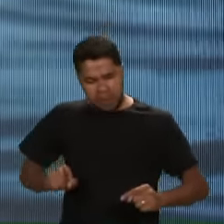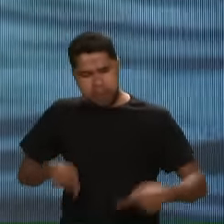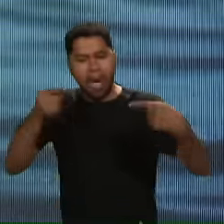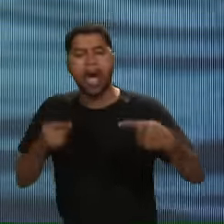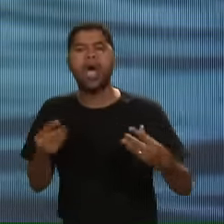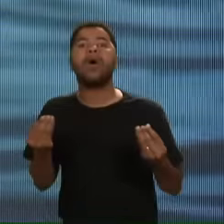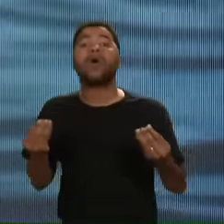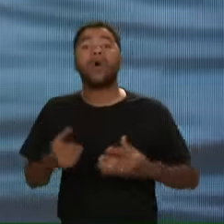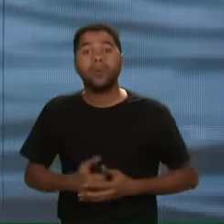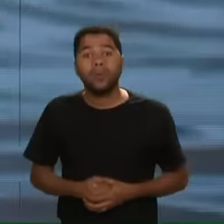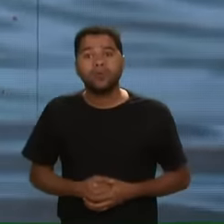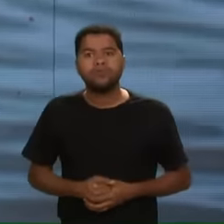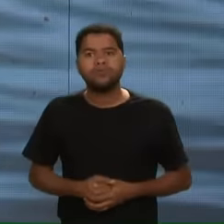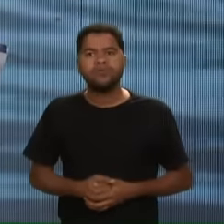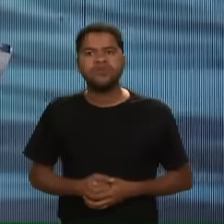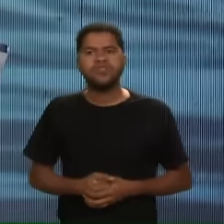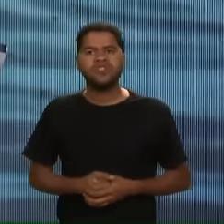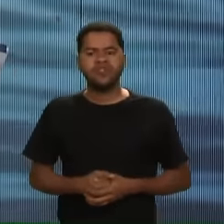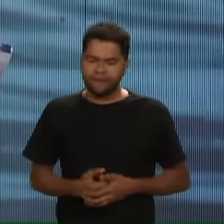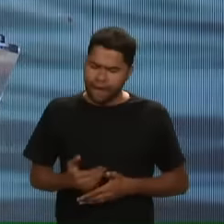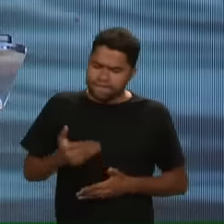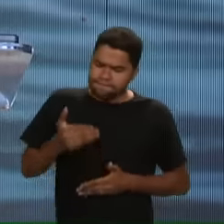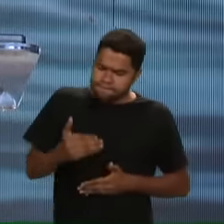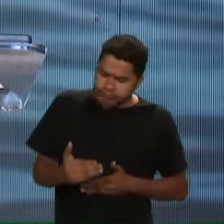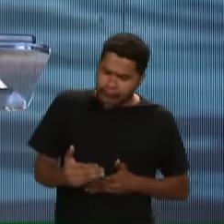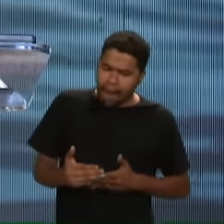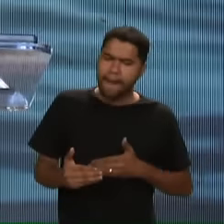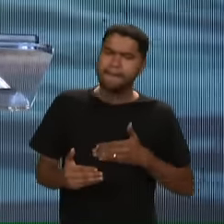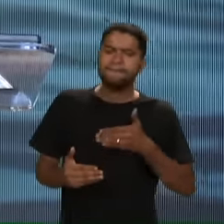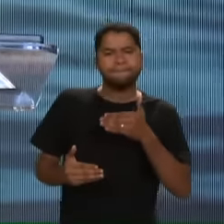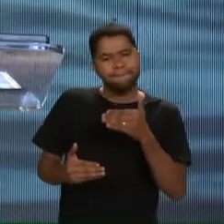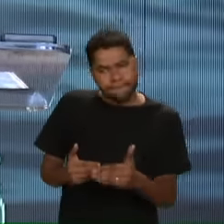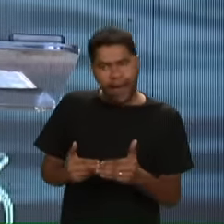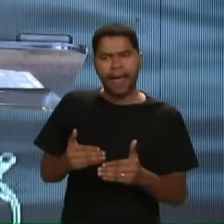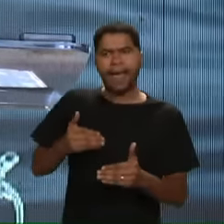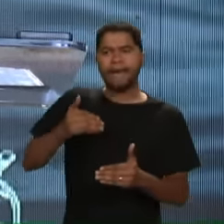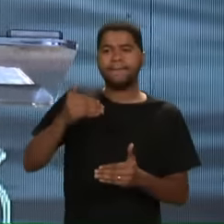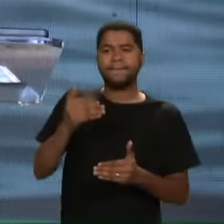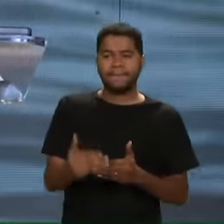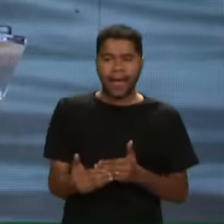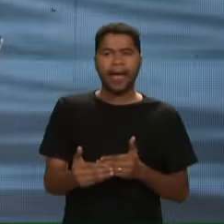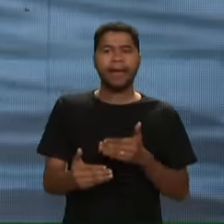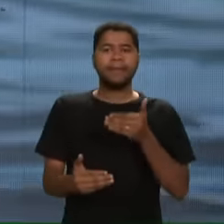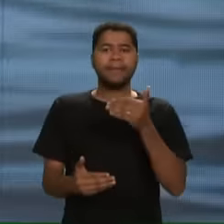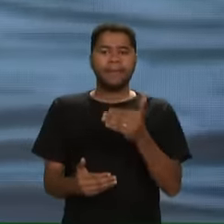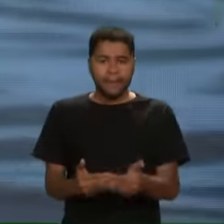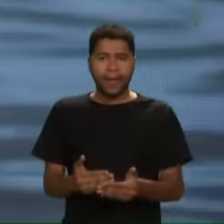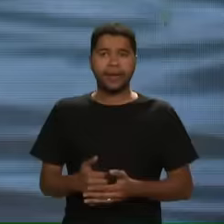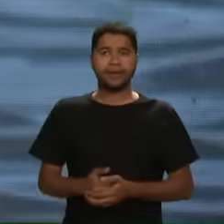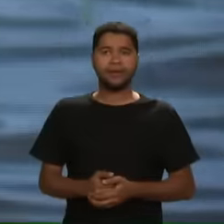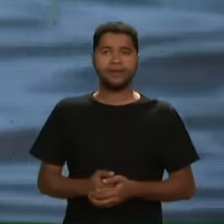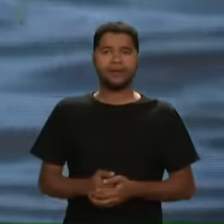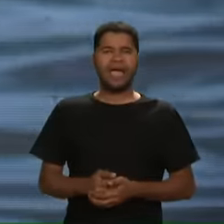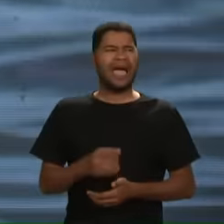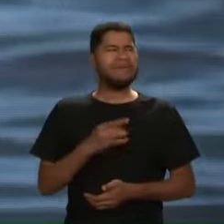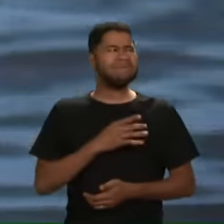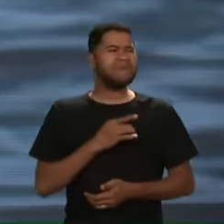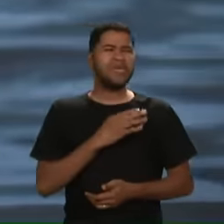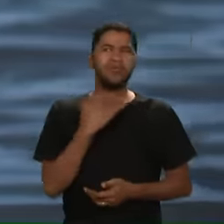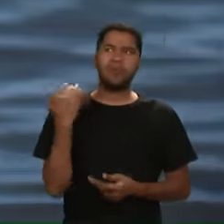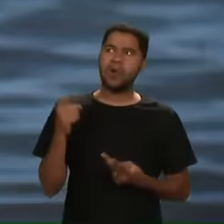Dê um passo de cada vez Você vai ficar Medo Medo de morrer